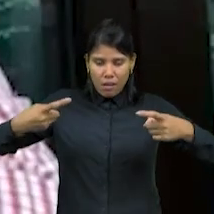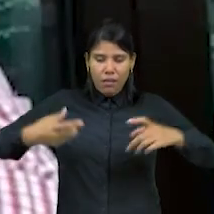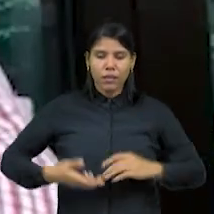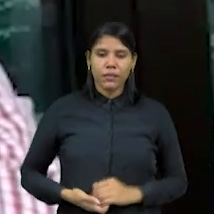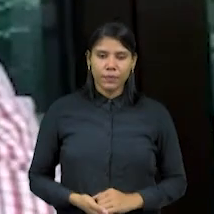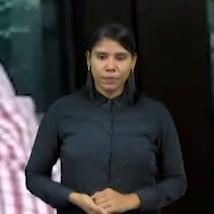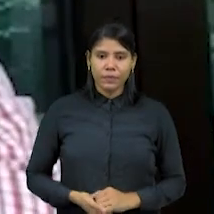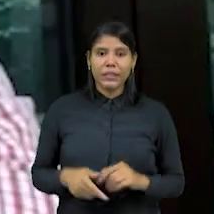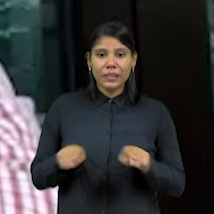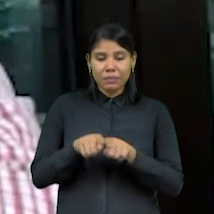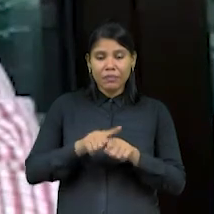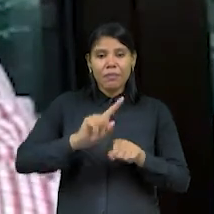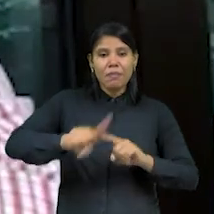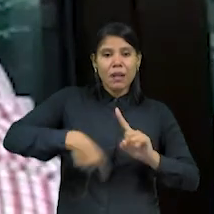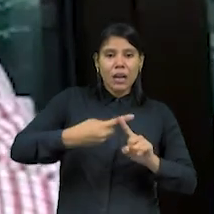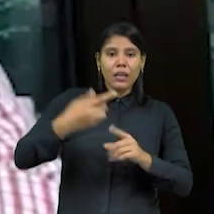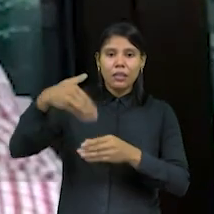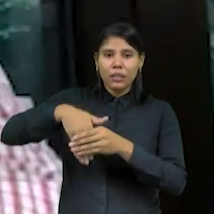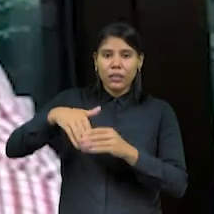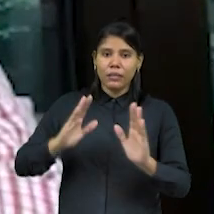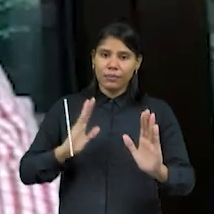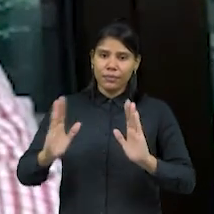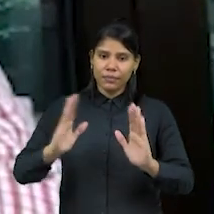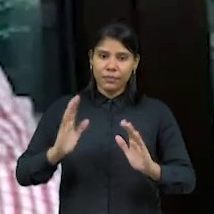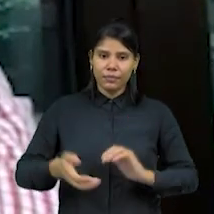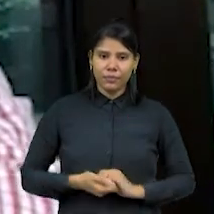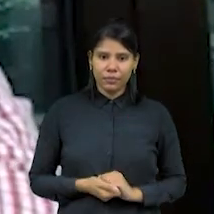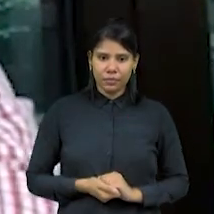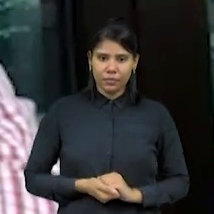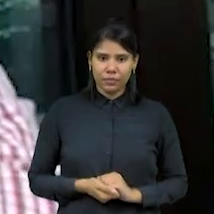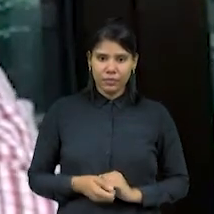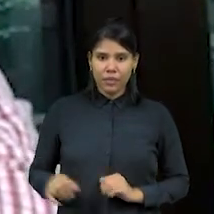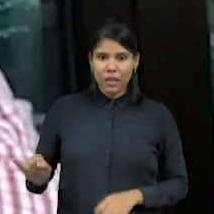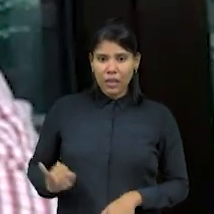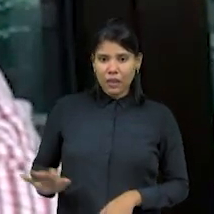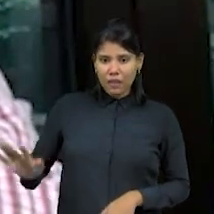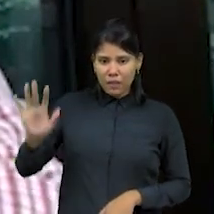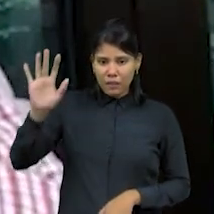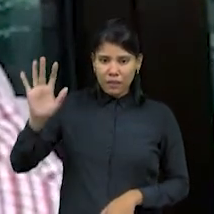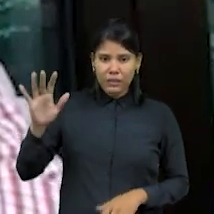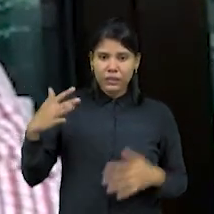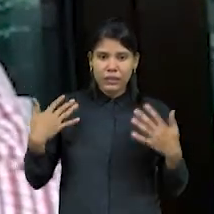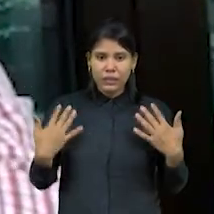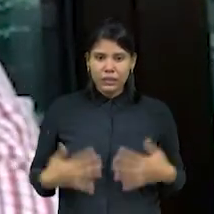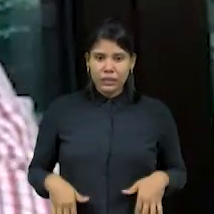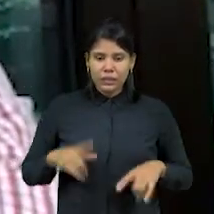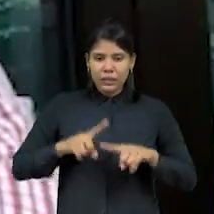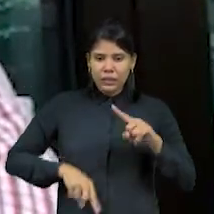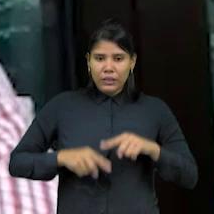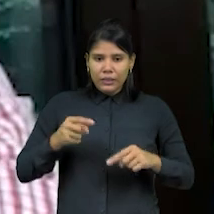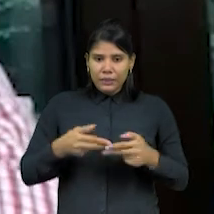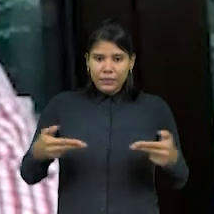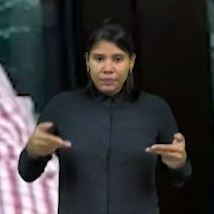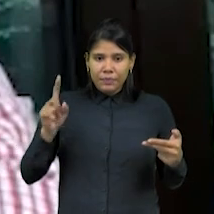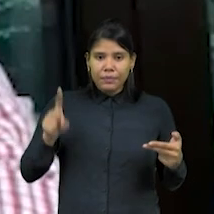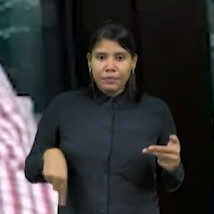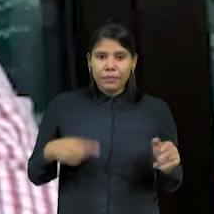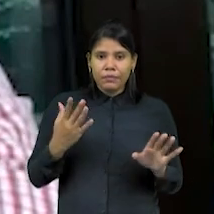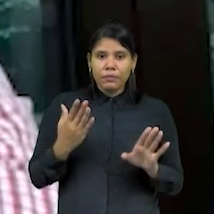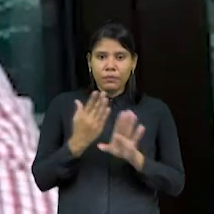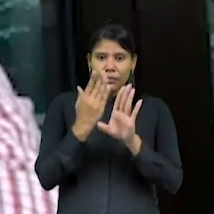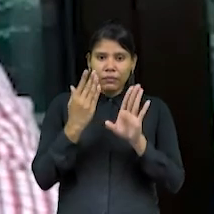eleitoral. Nós estamos vivendo um período, essa questão da inflação, mexendo muito com os preços dos produtos. E aí, por conta disso, acaba